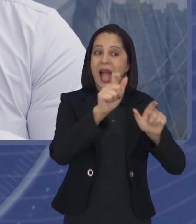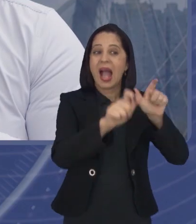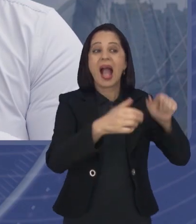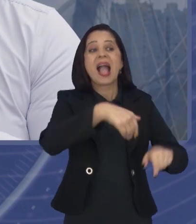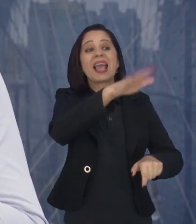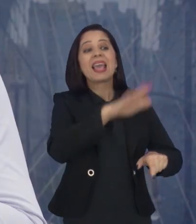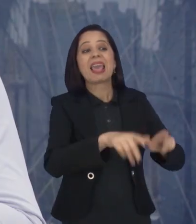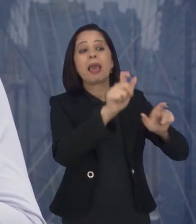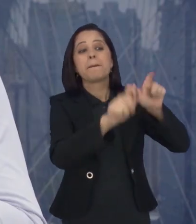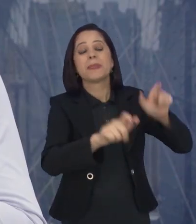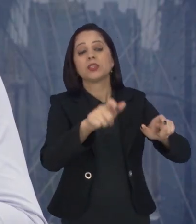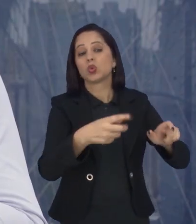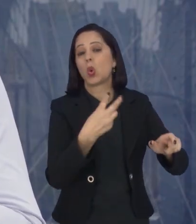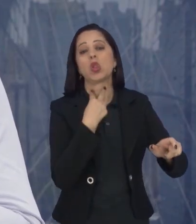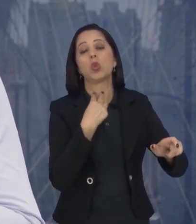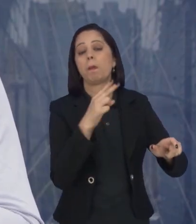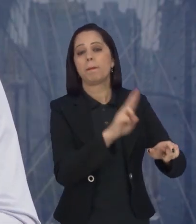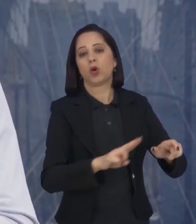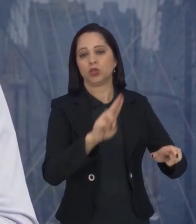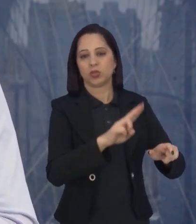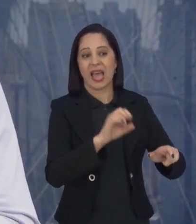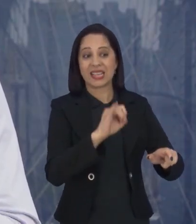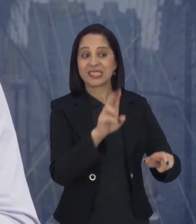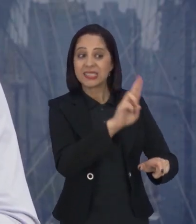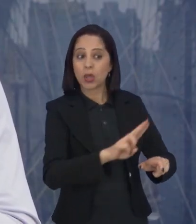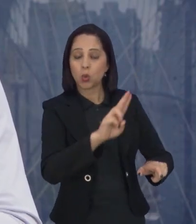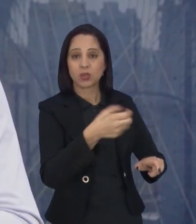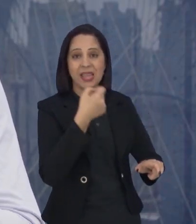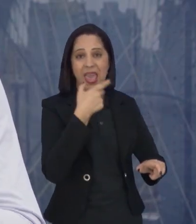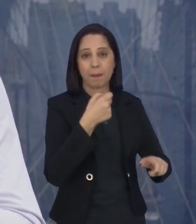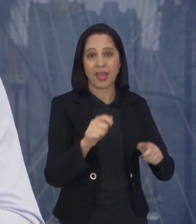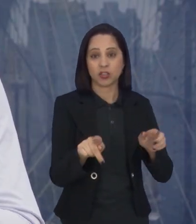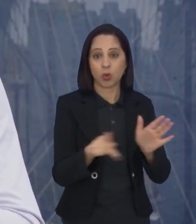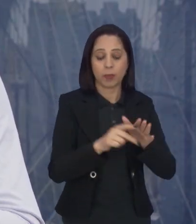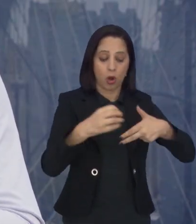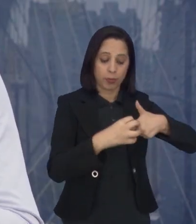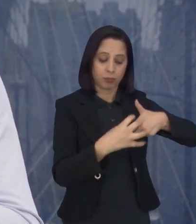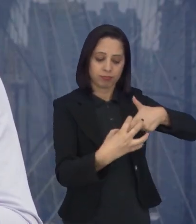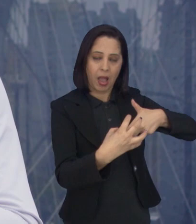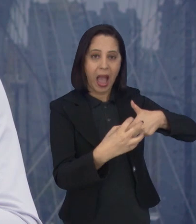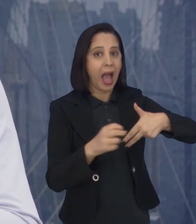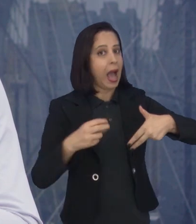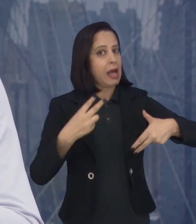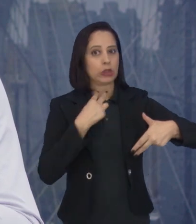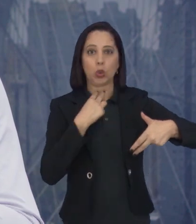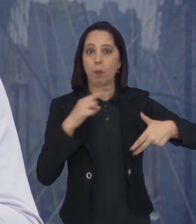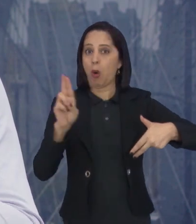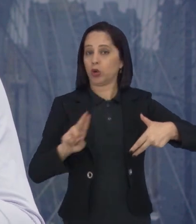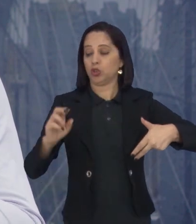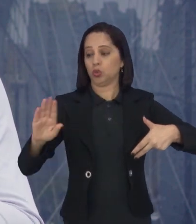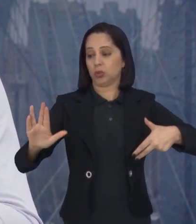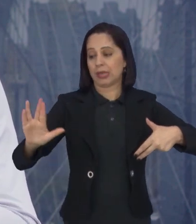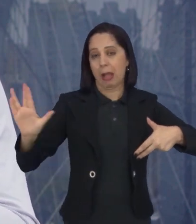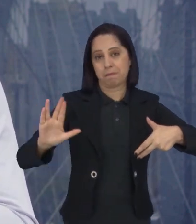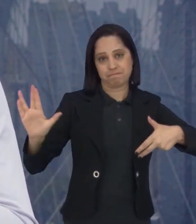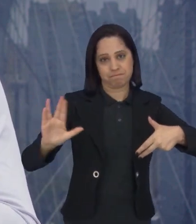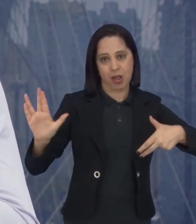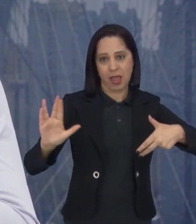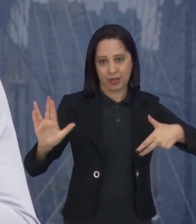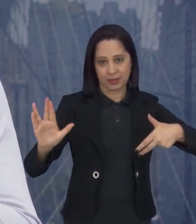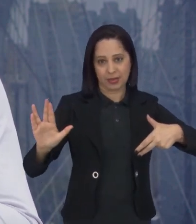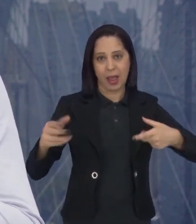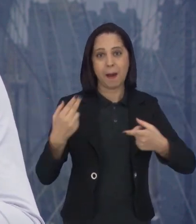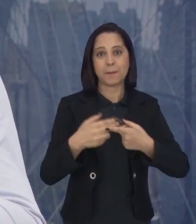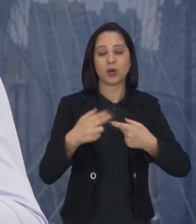Paciente que faz uso de anticoagulantes, é interessante nós não estar usando muito os cannabinoides. Por quê? Aí você tem que estar dosando uma coisa que nós chamamos de